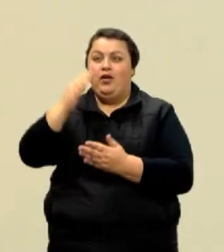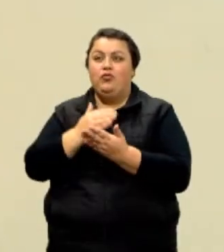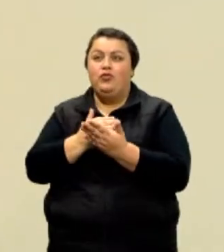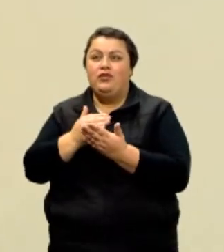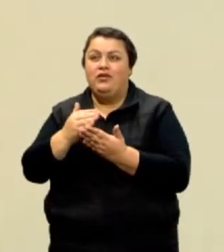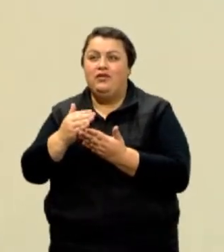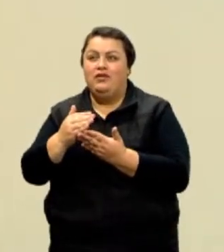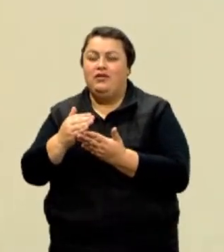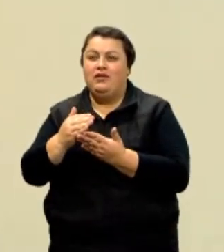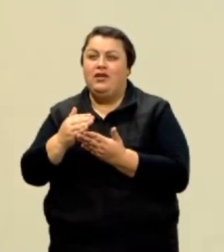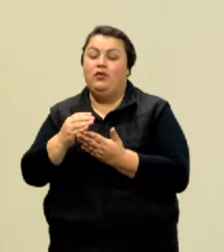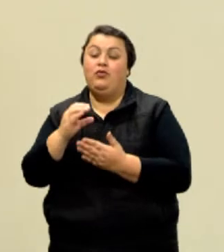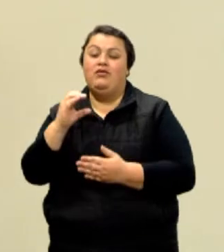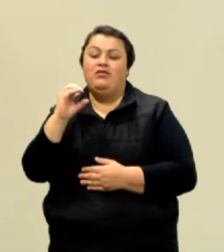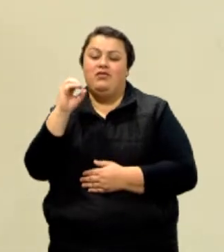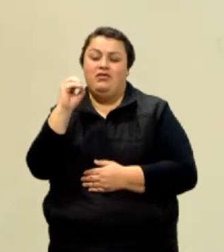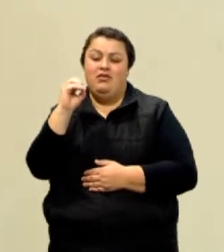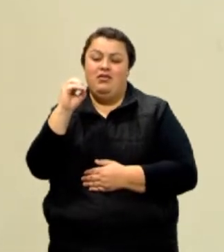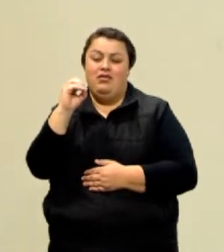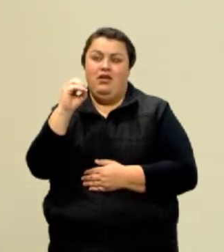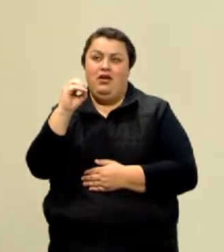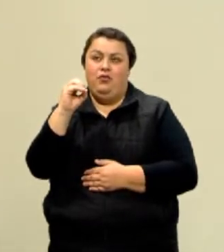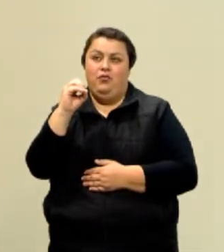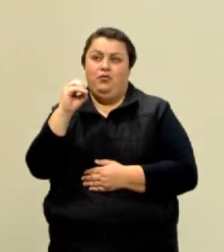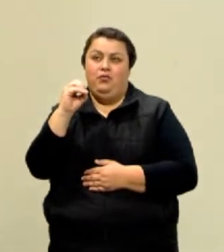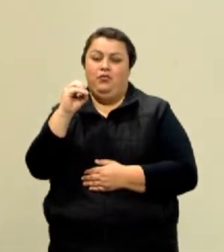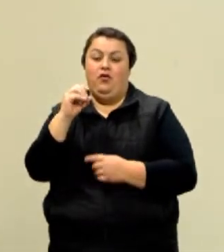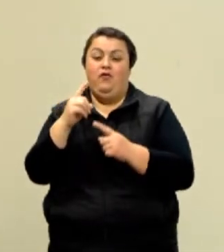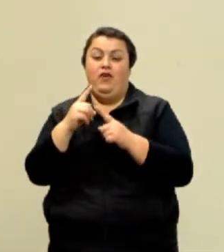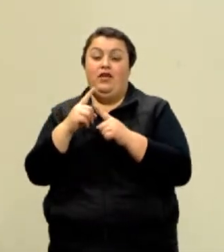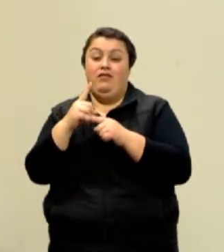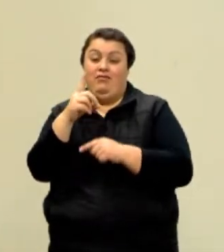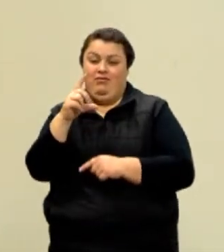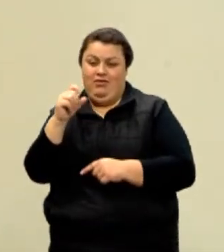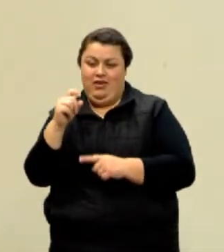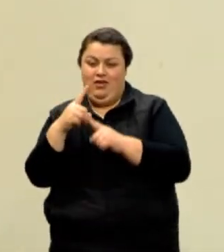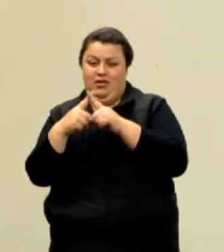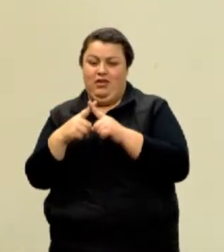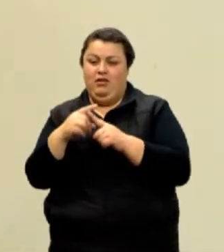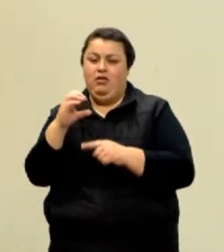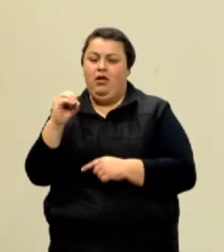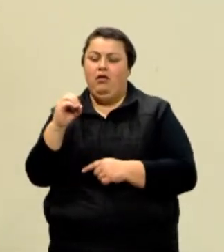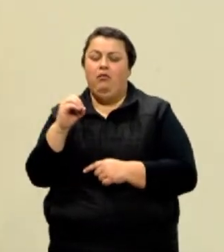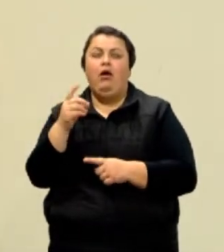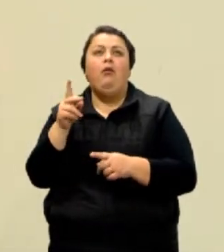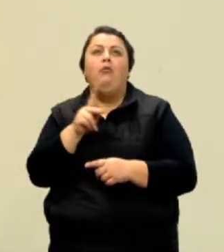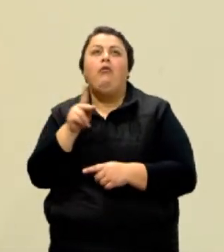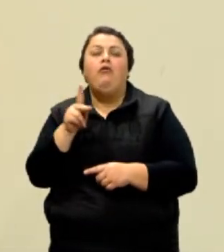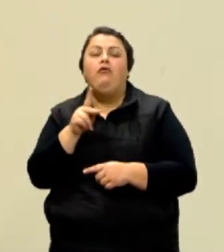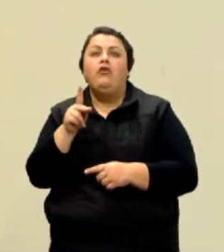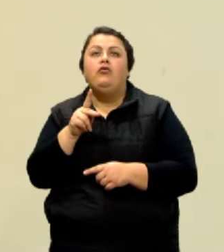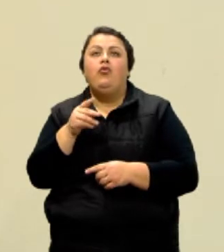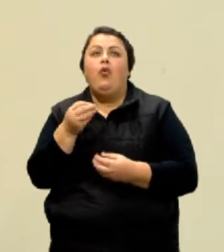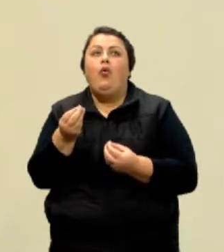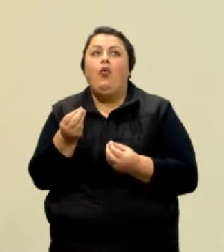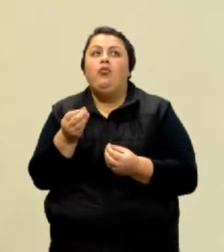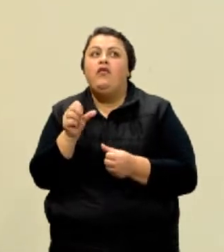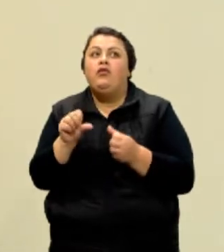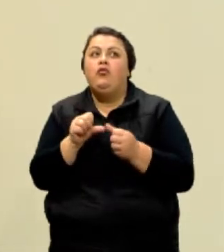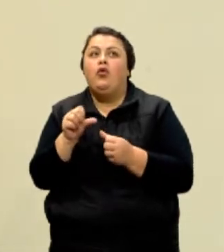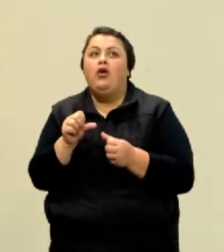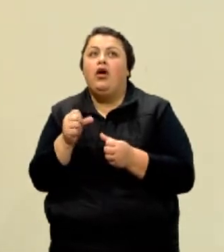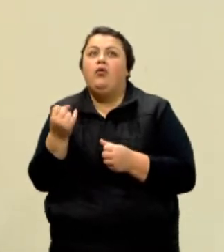10 na zero. Faz a multiplicação por 10 na zero. Professor, mas aí não vai modificar a quantidade do número?